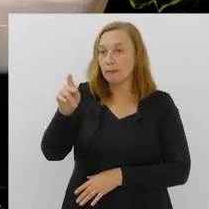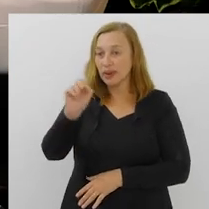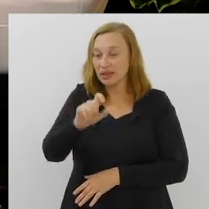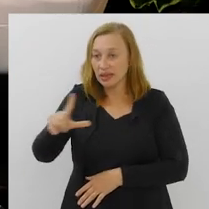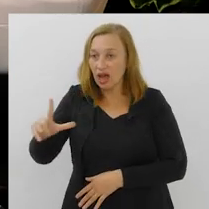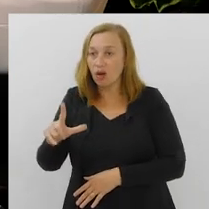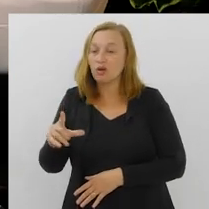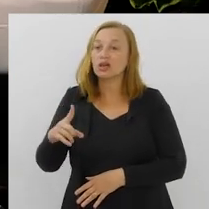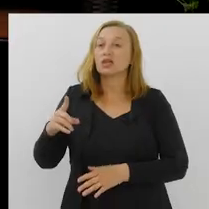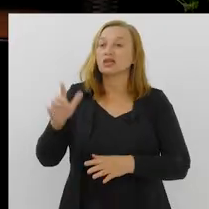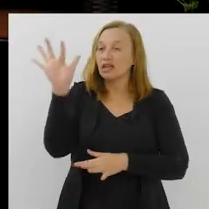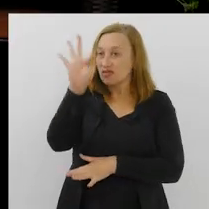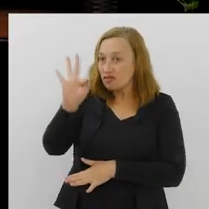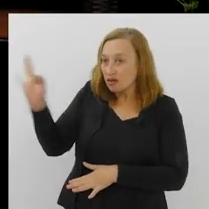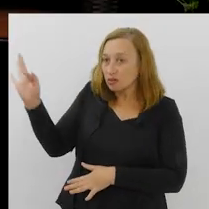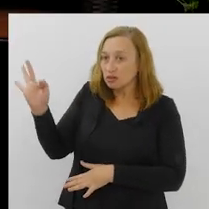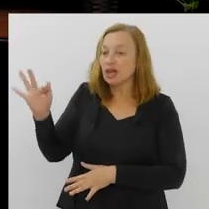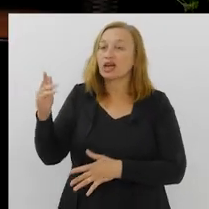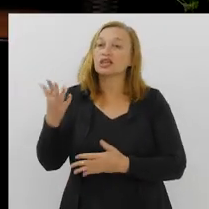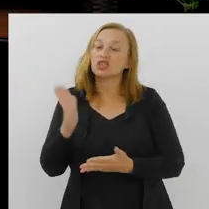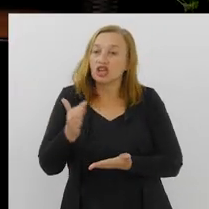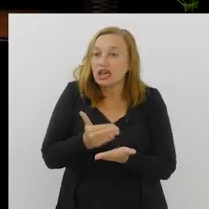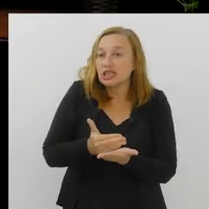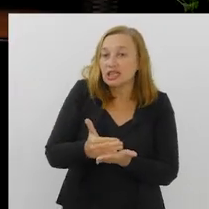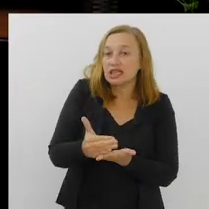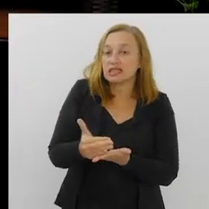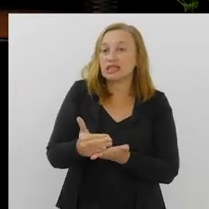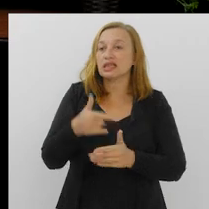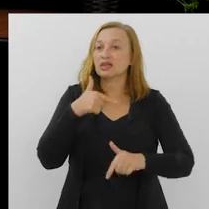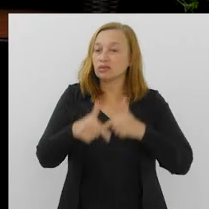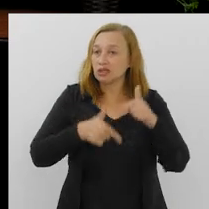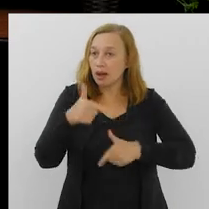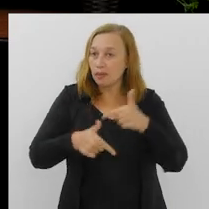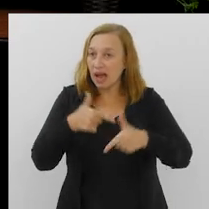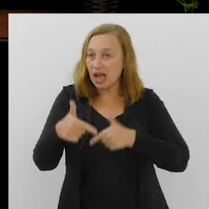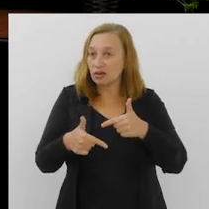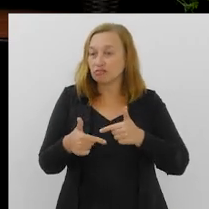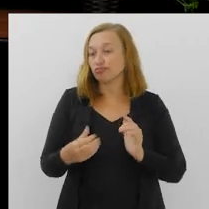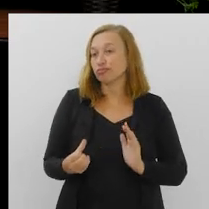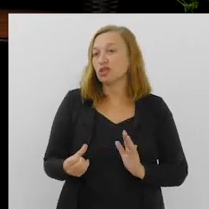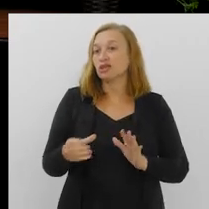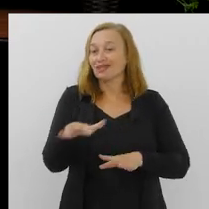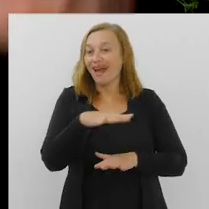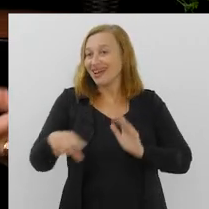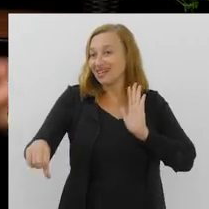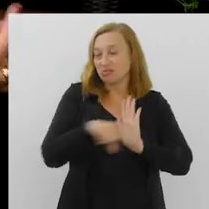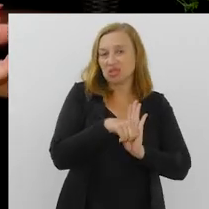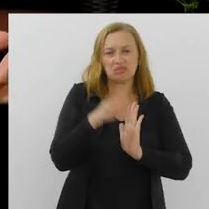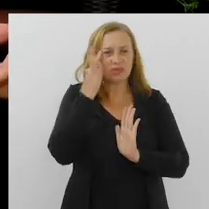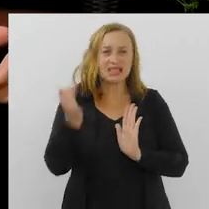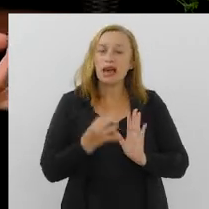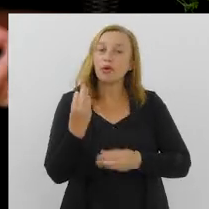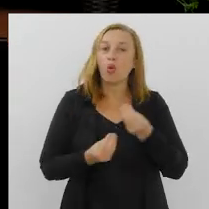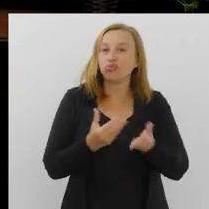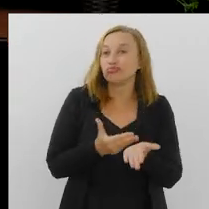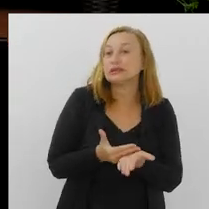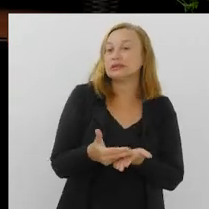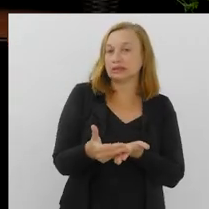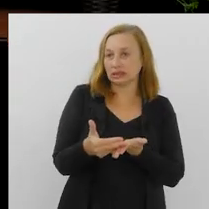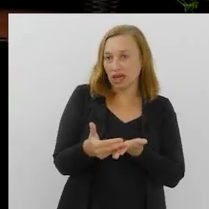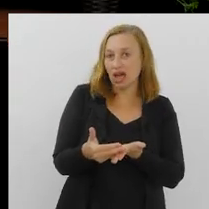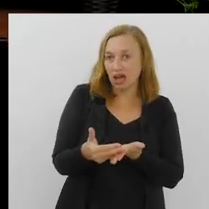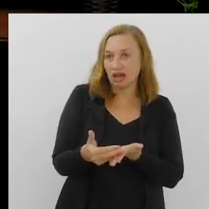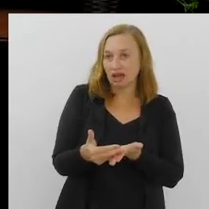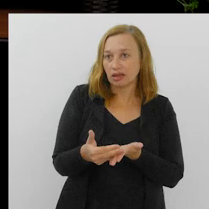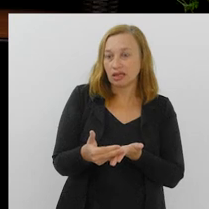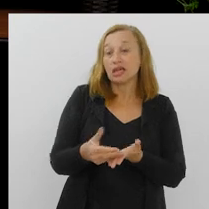tema que a maioria não tem na faculdade, então quando começa a atuar dentro da advocacia criminal, não sabe por onde começar, nesse recorte